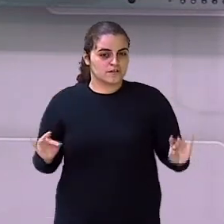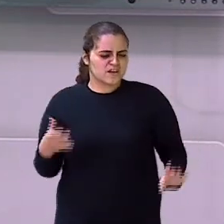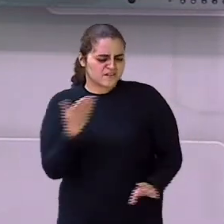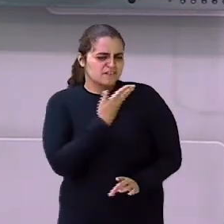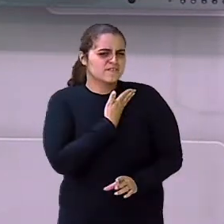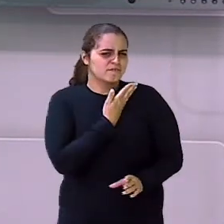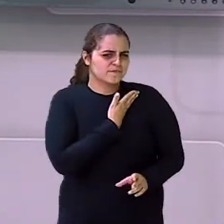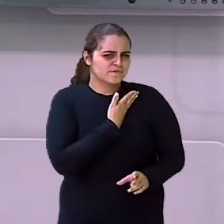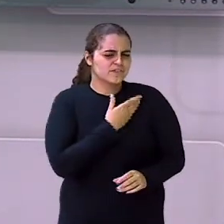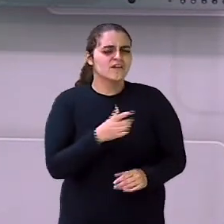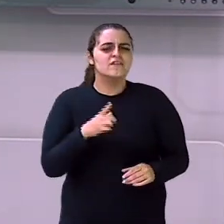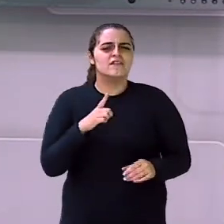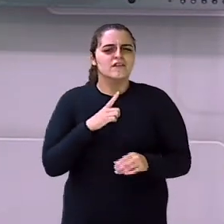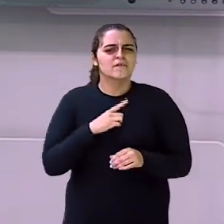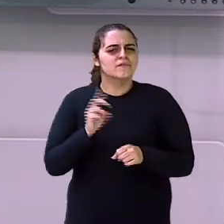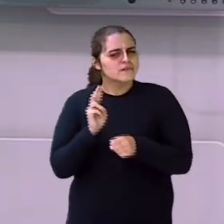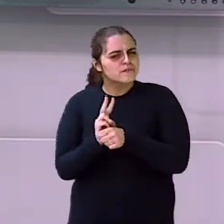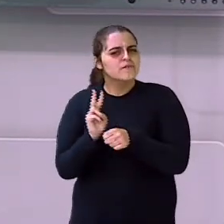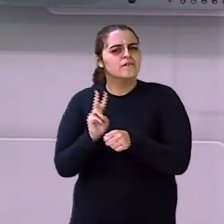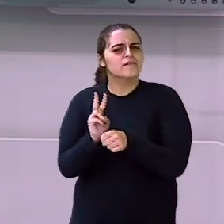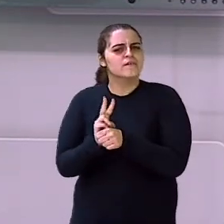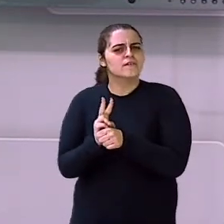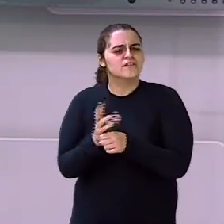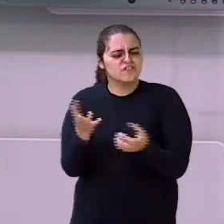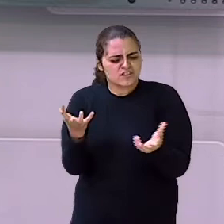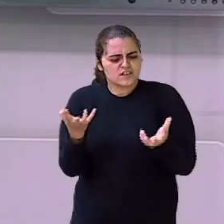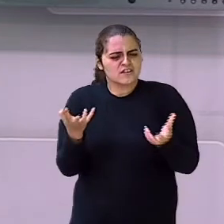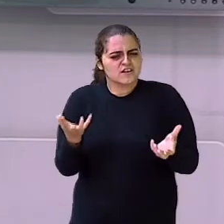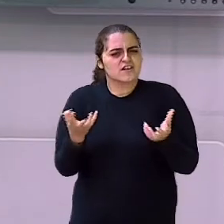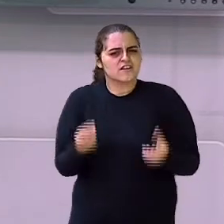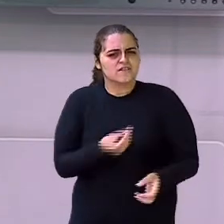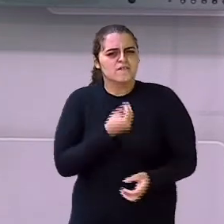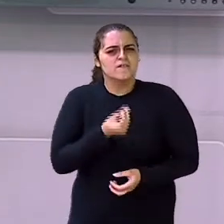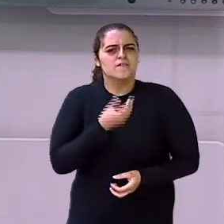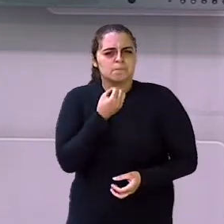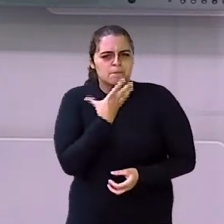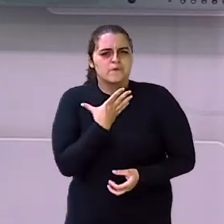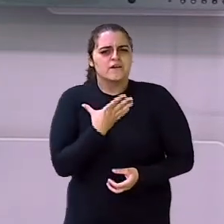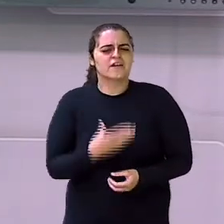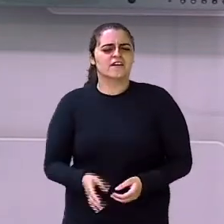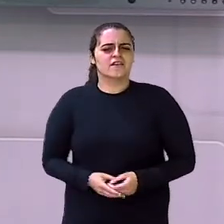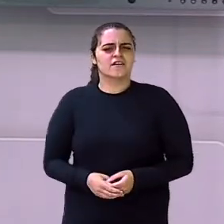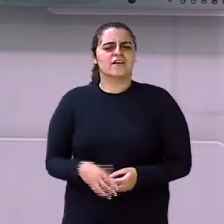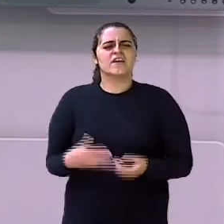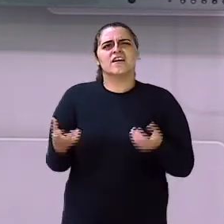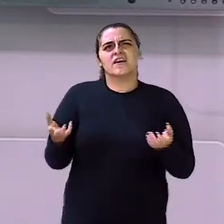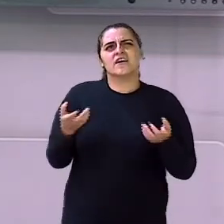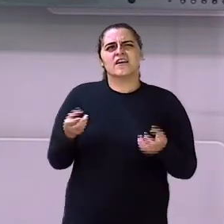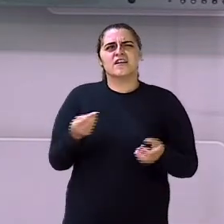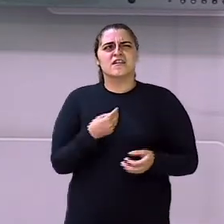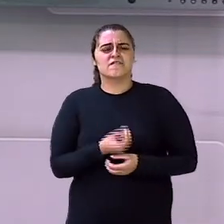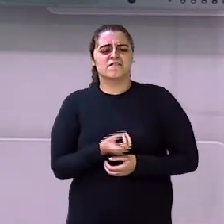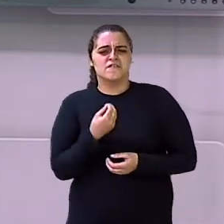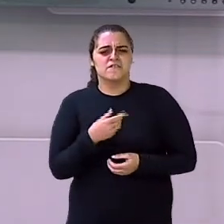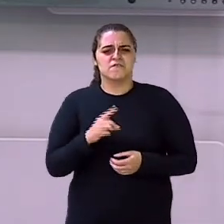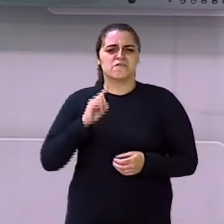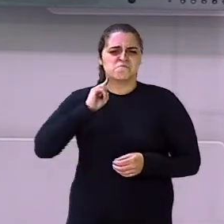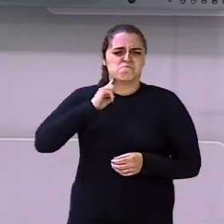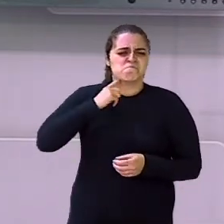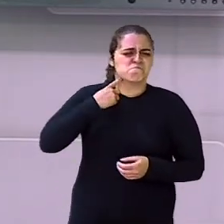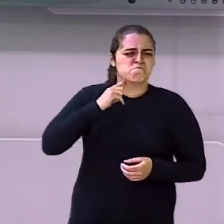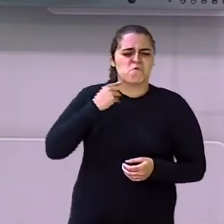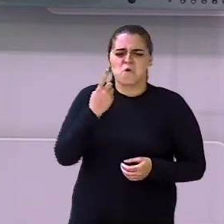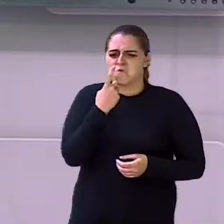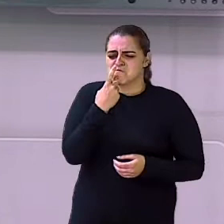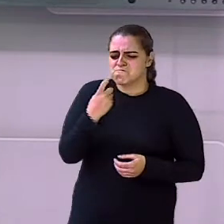amiga da gente A gente tem que cuidar A gente tem que querer viver bem Quem quer viver no meio da poluição? No meio